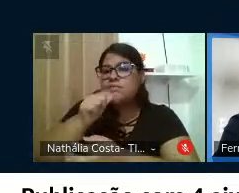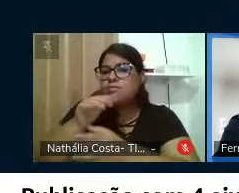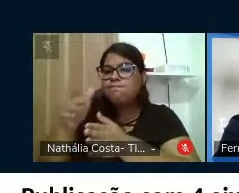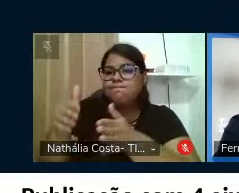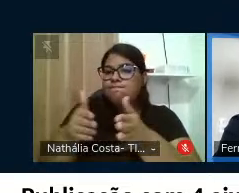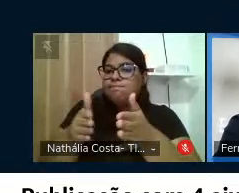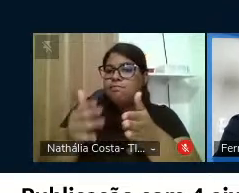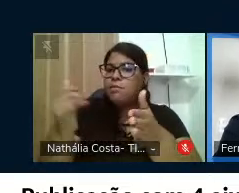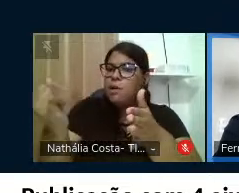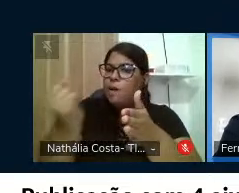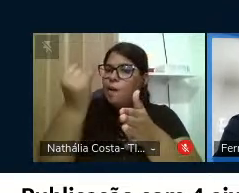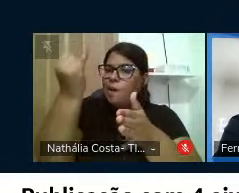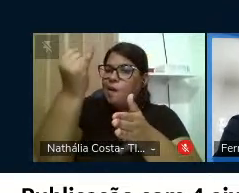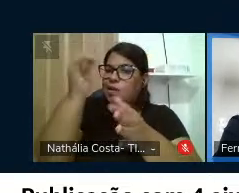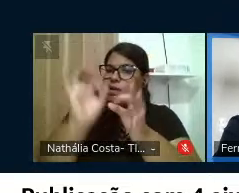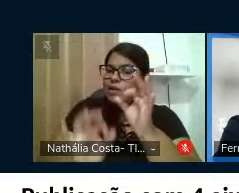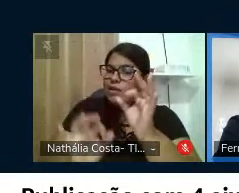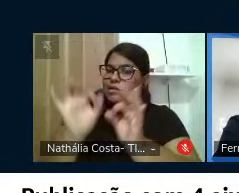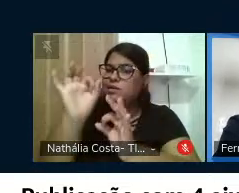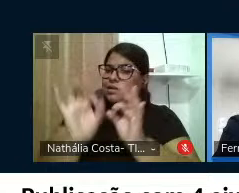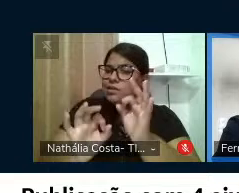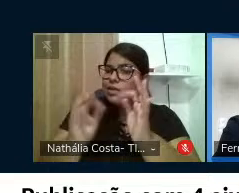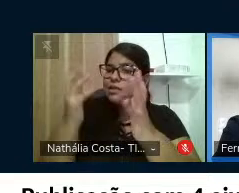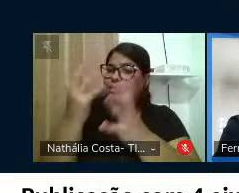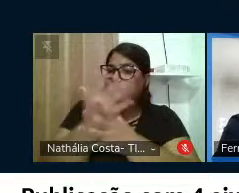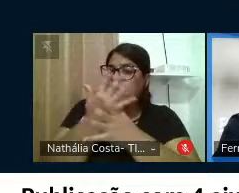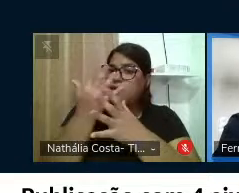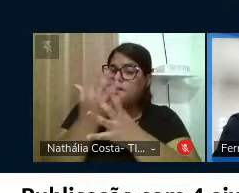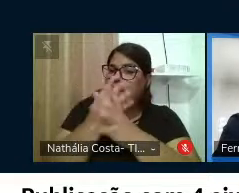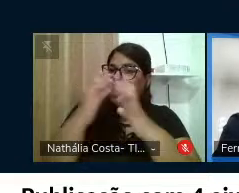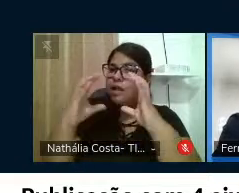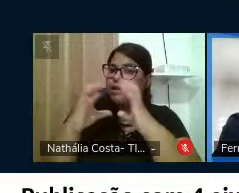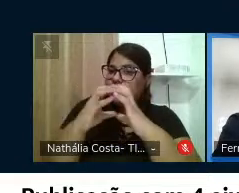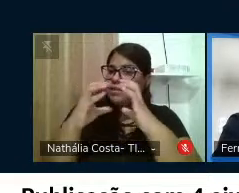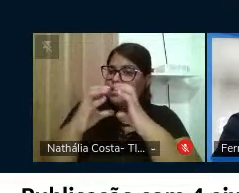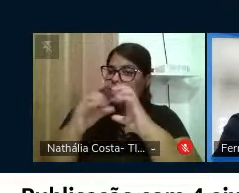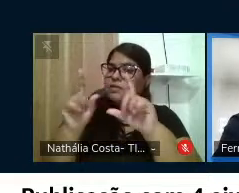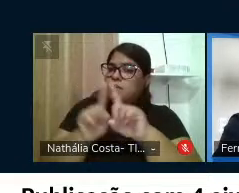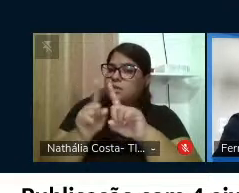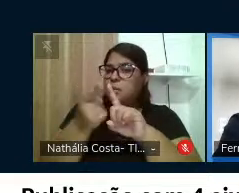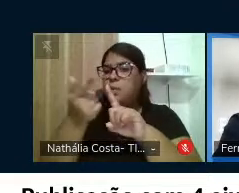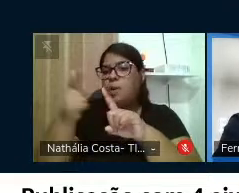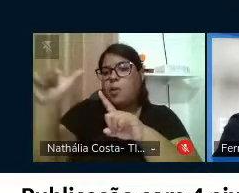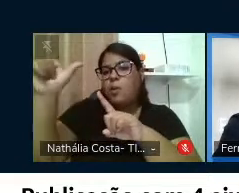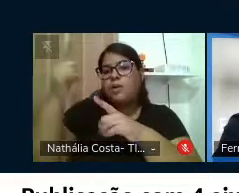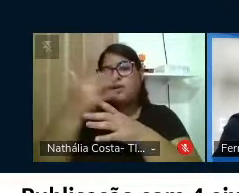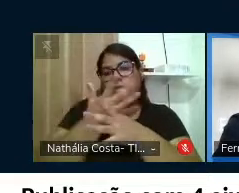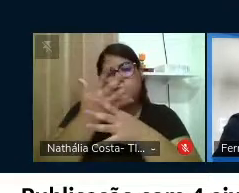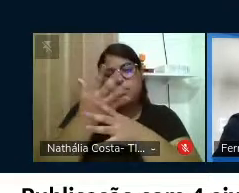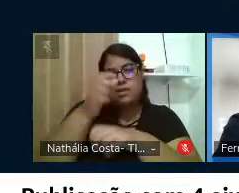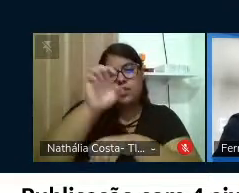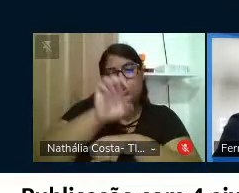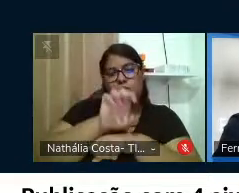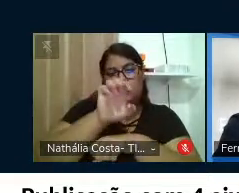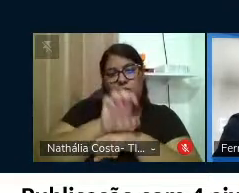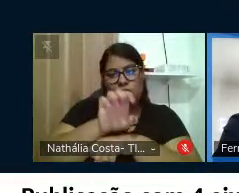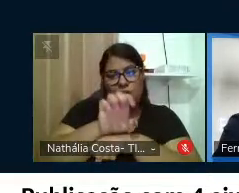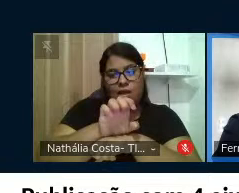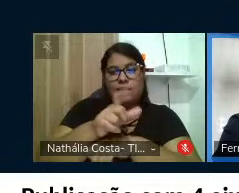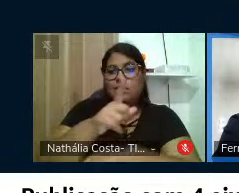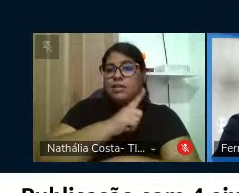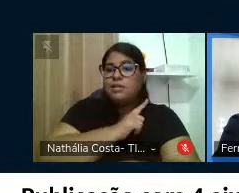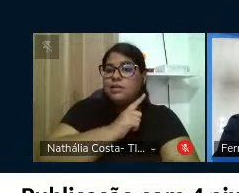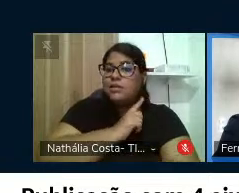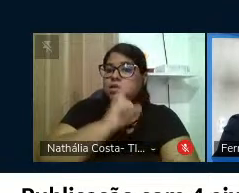importante na formação da cidade do Recife, de várias outras cidades do nosso estado, e traz também as